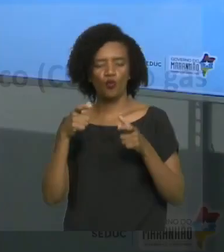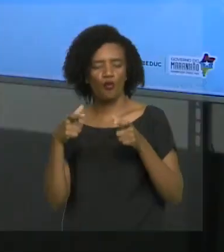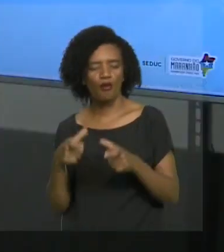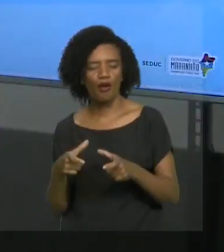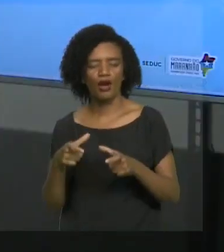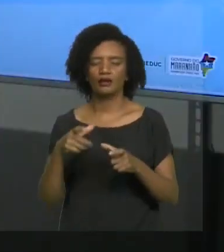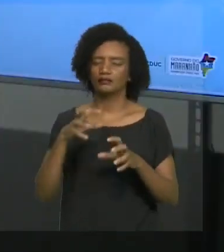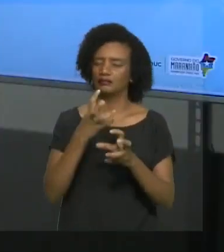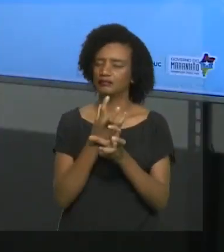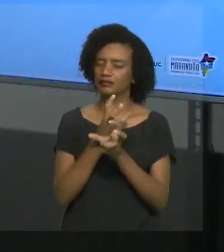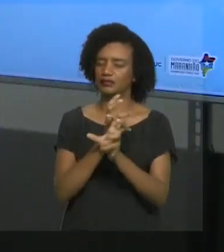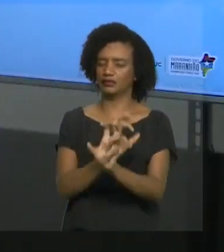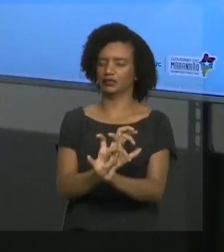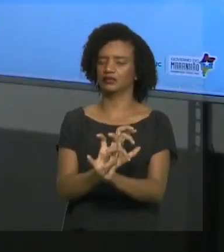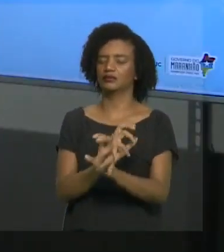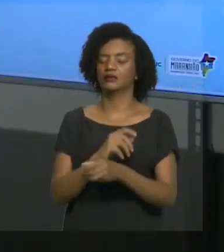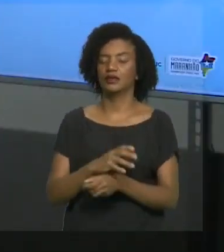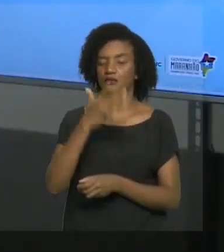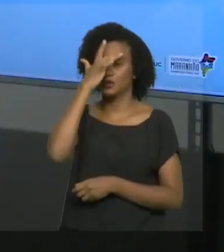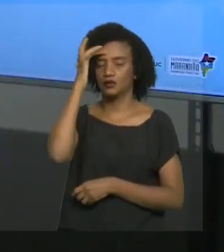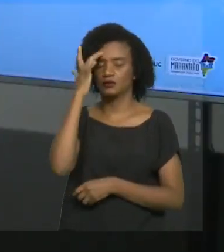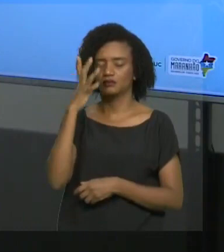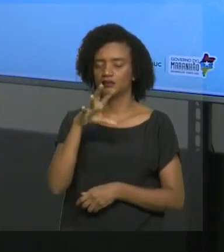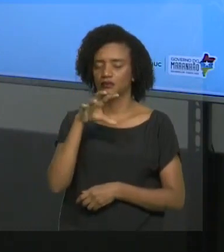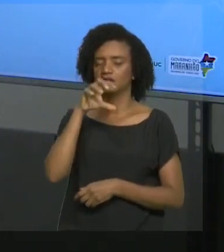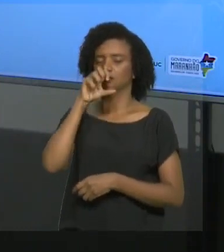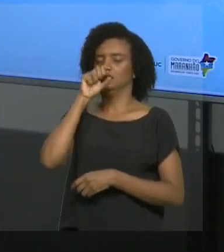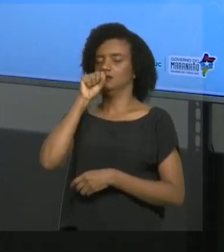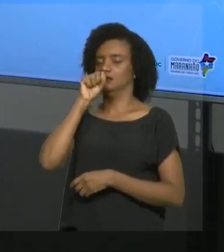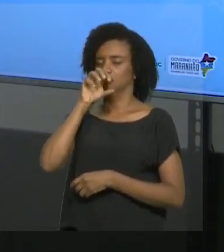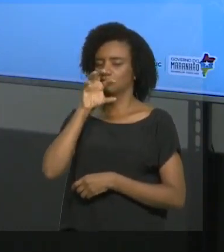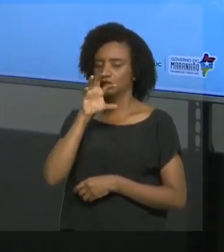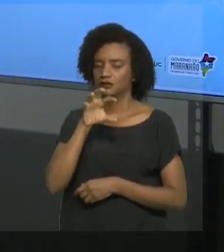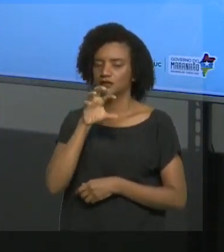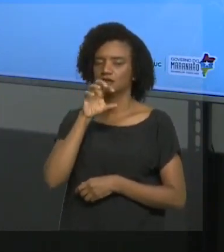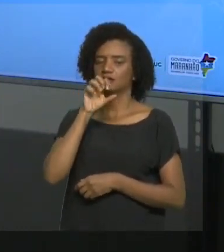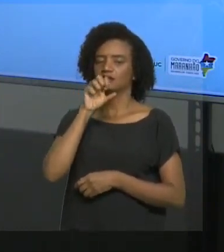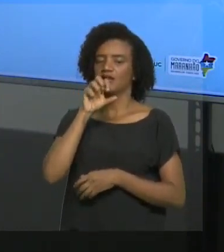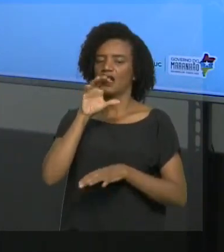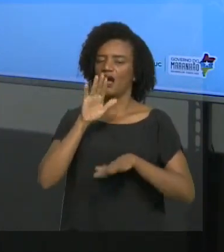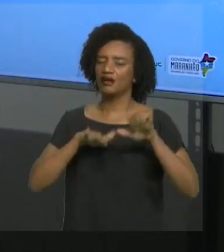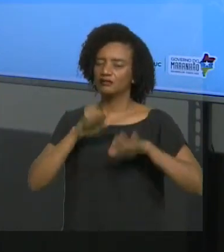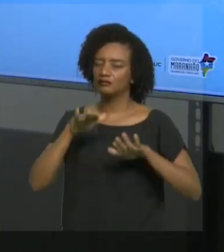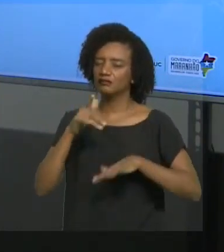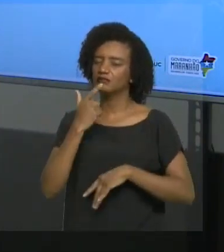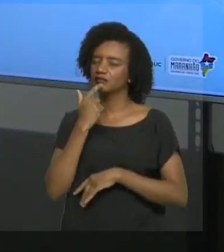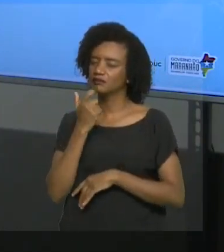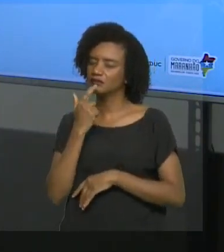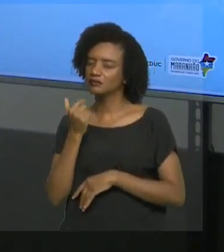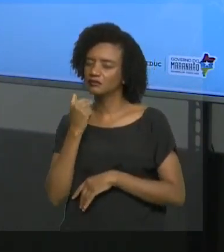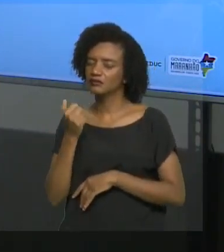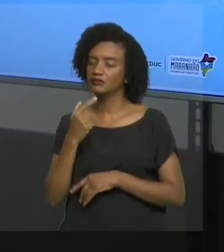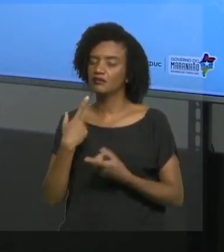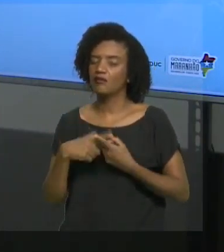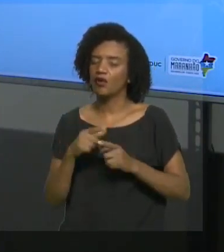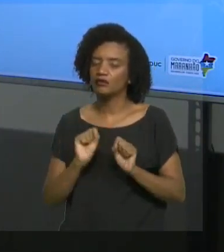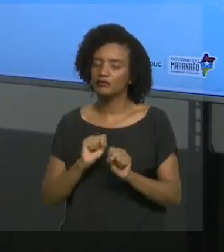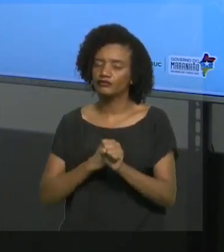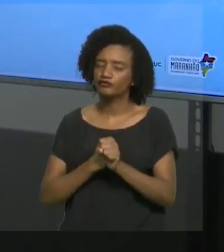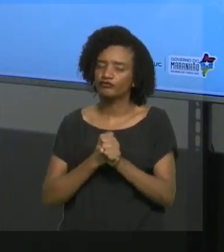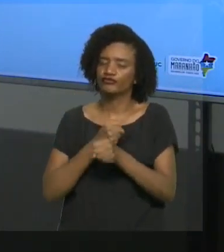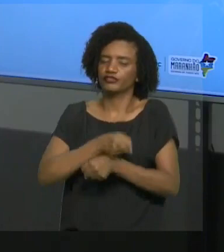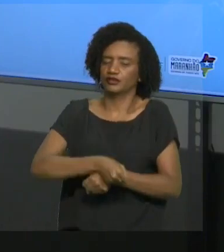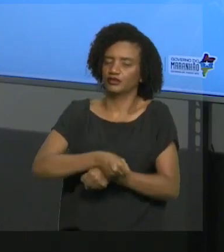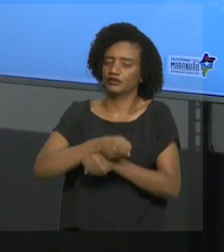sangramento se dá ao esforço do corpo a tentar umedecer as vias aéreas. Então, se vai ser as trocas